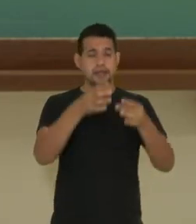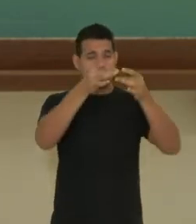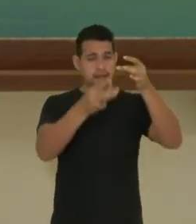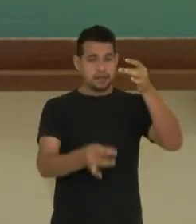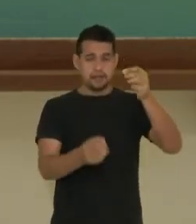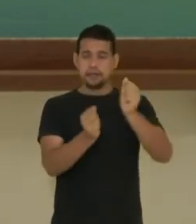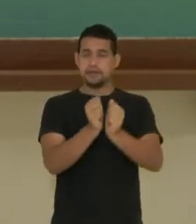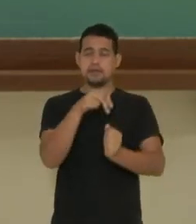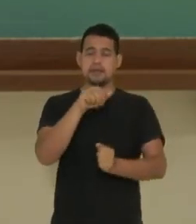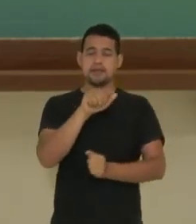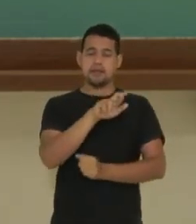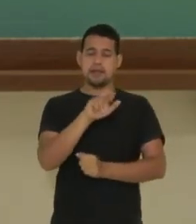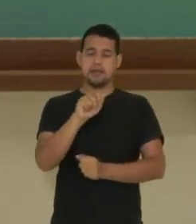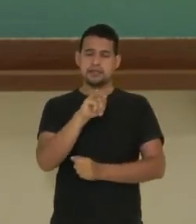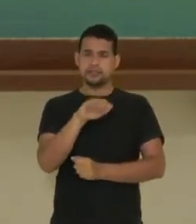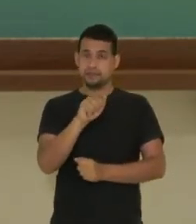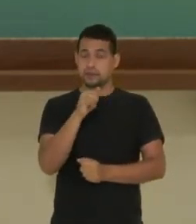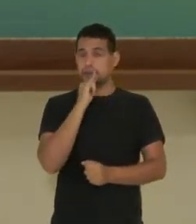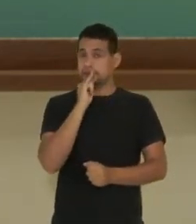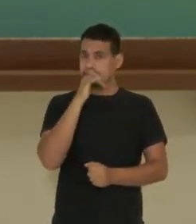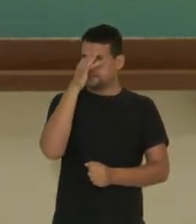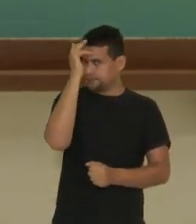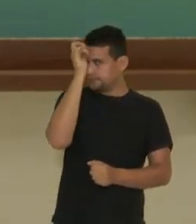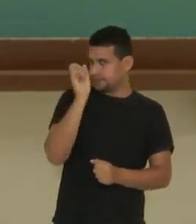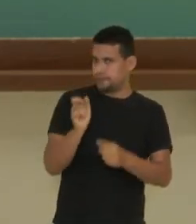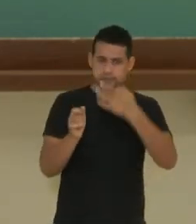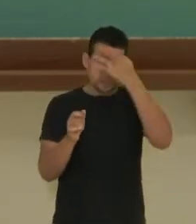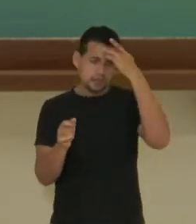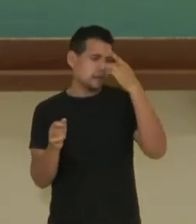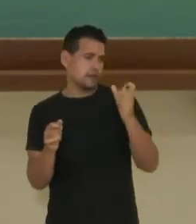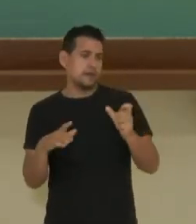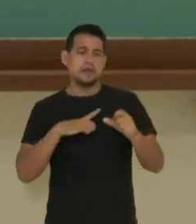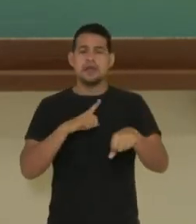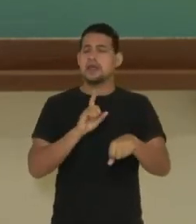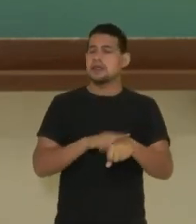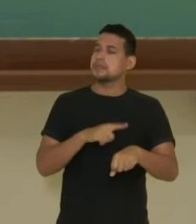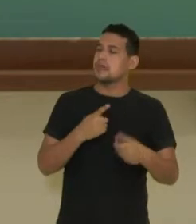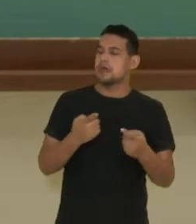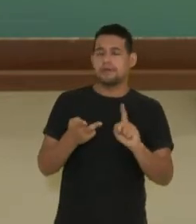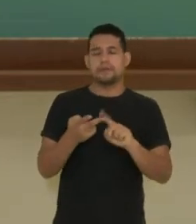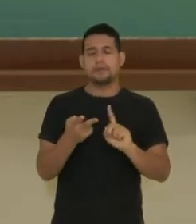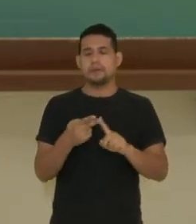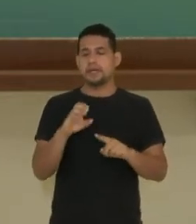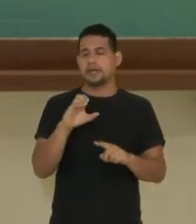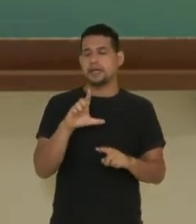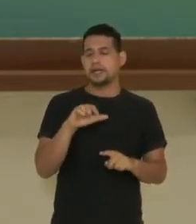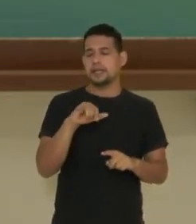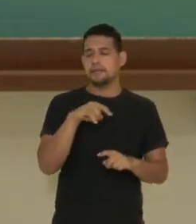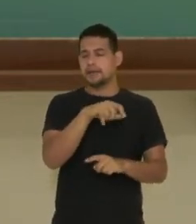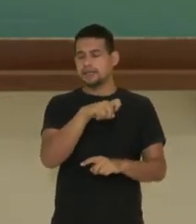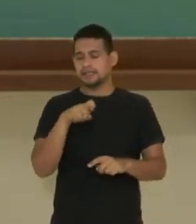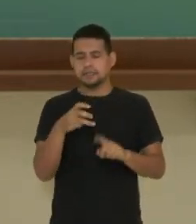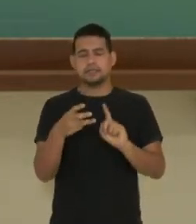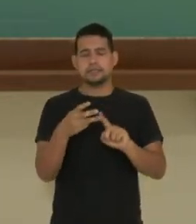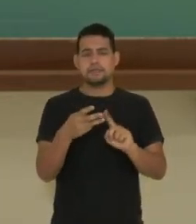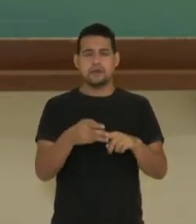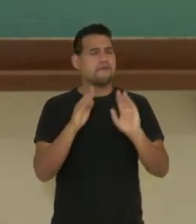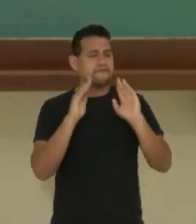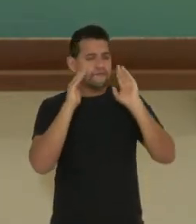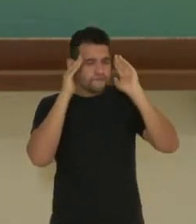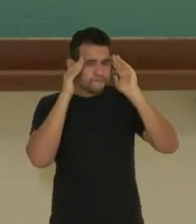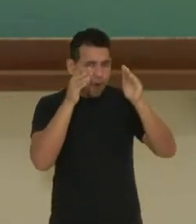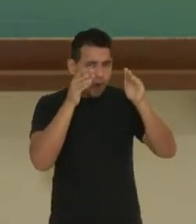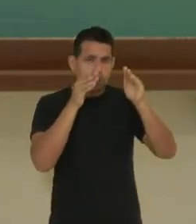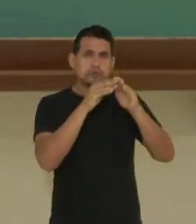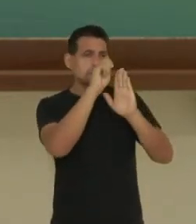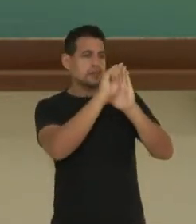de uma narrativa. Então, personagens, tempo, clímax, foco narrativo, que pode